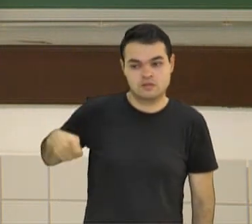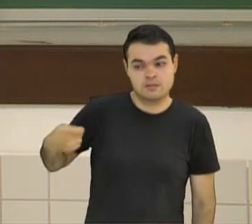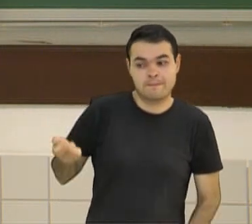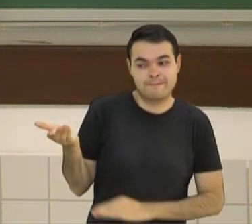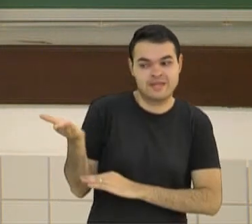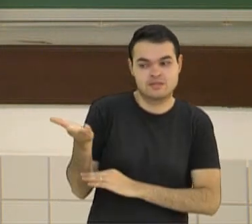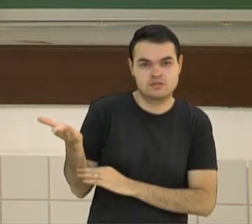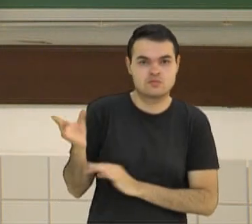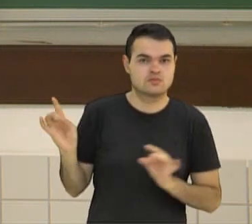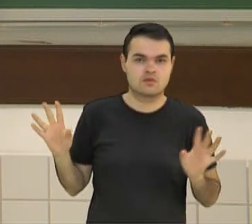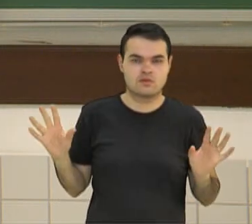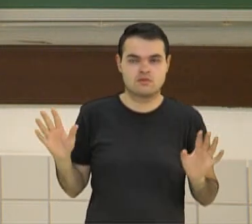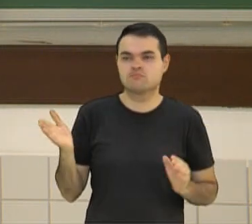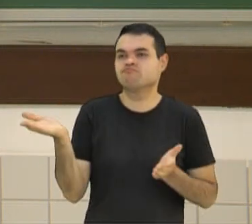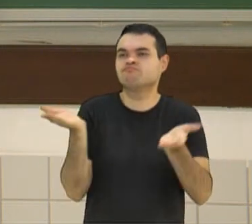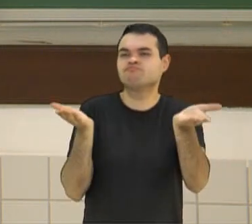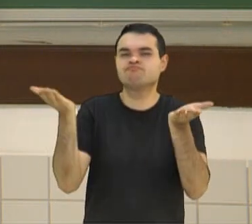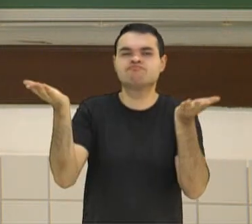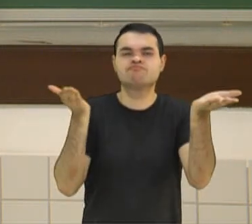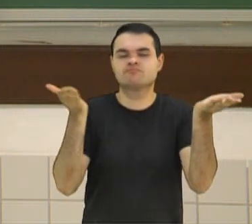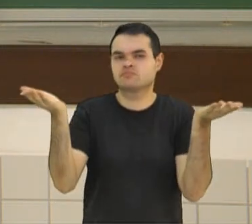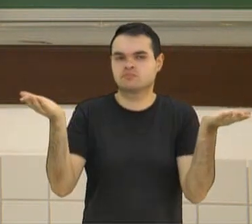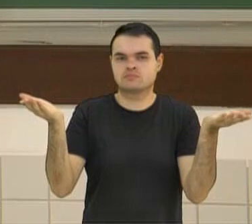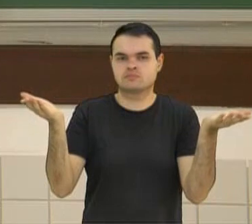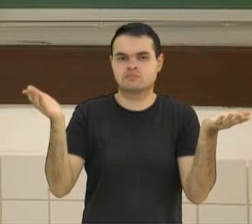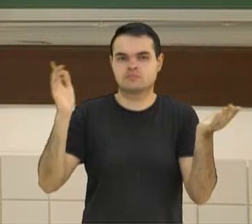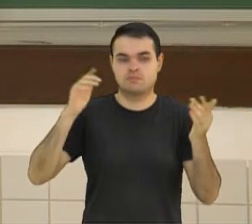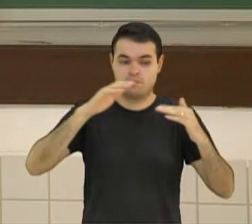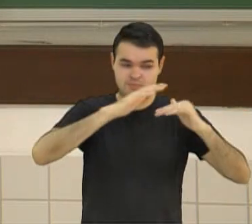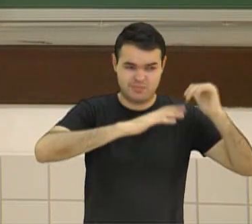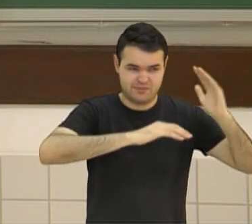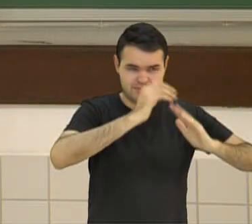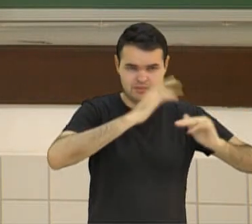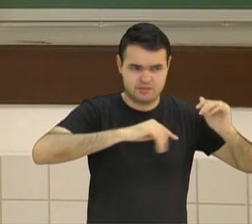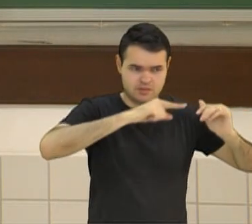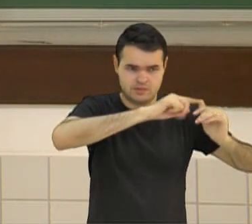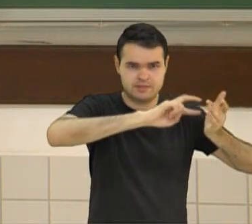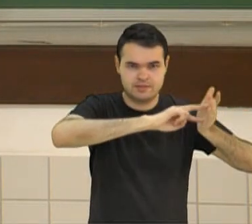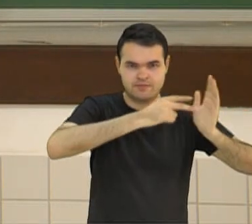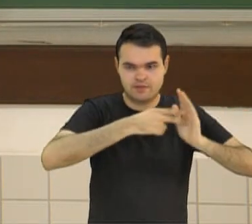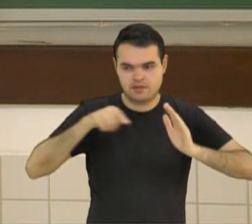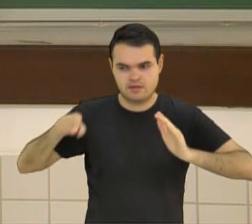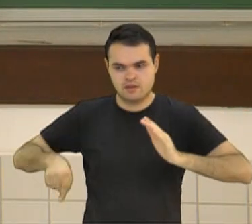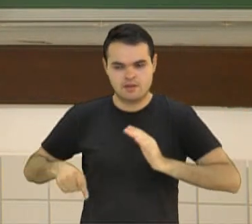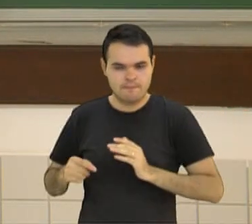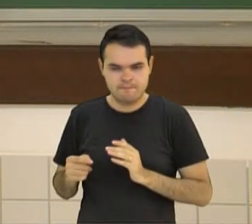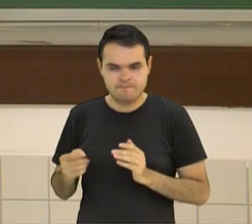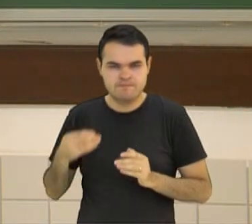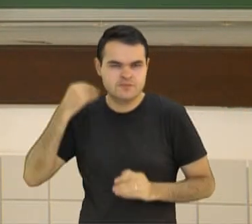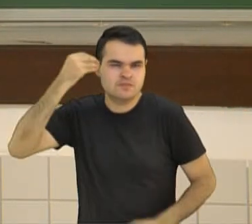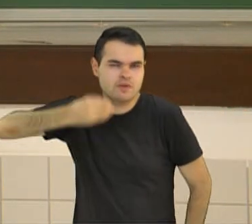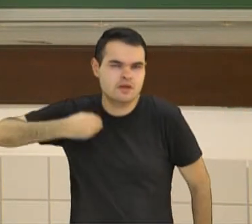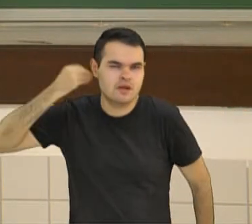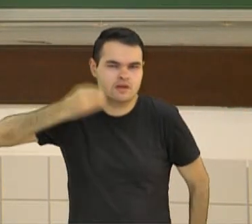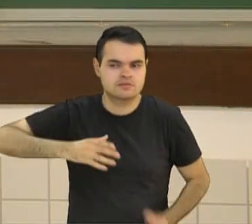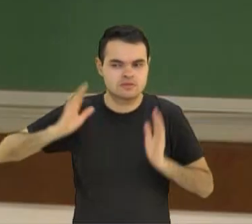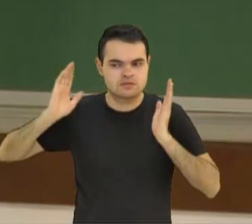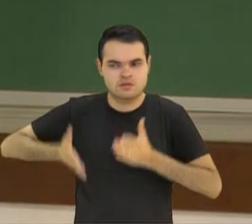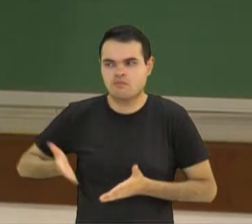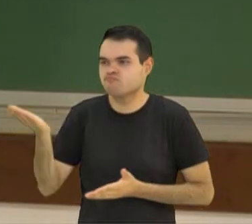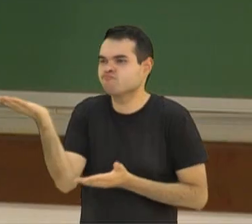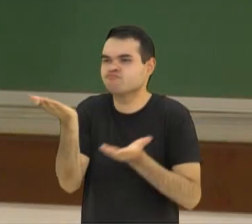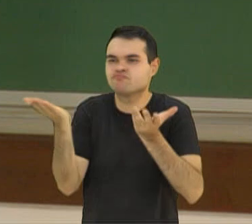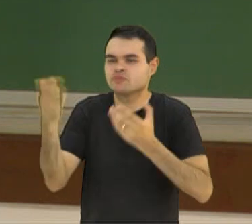se diz que é mendicância profissional, quer dizer que aquela pessoa se especializou tanto que o modo de vida dela é esse. Na